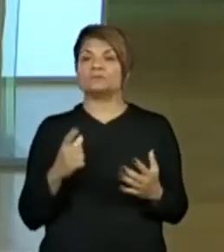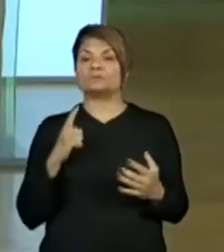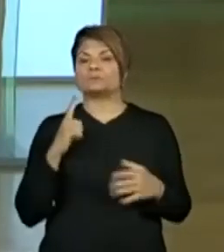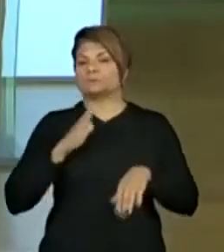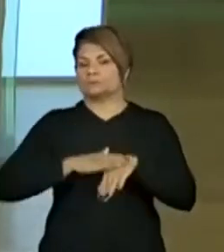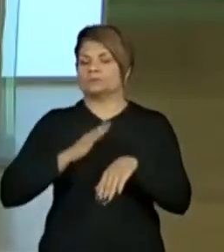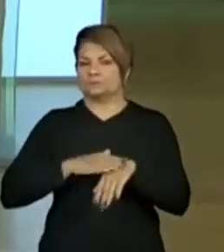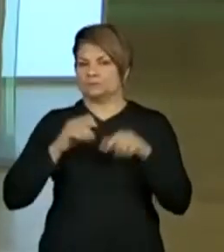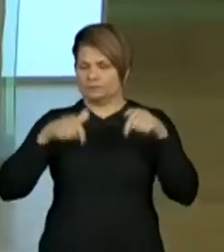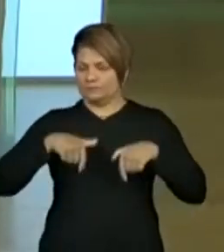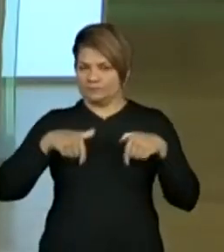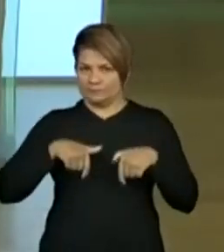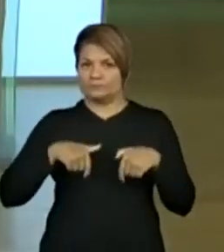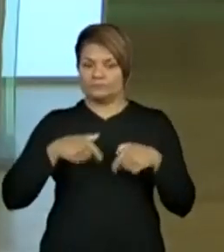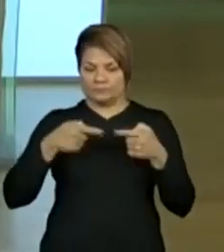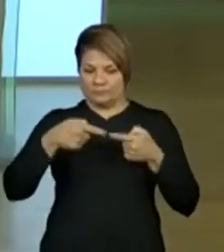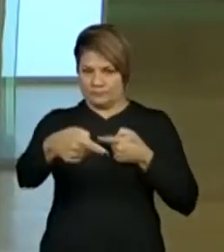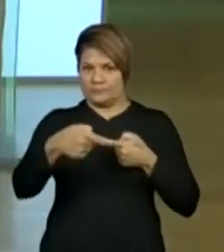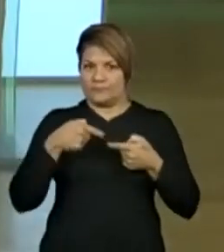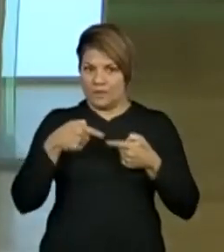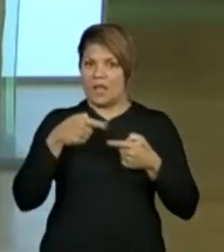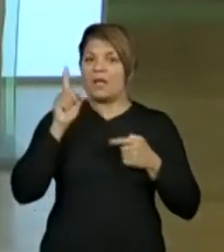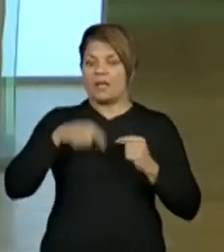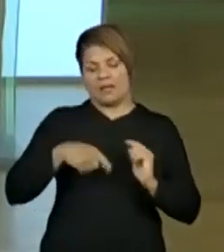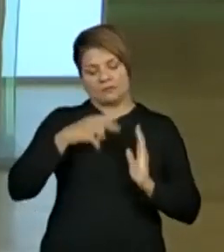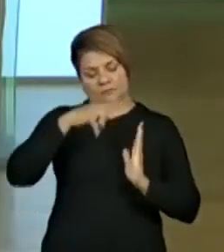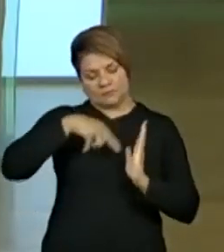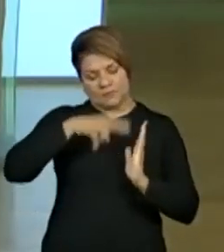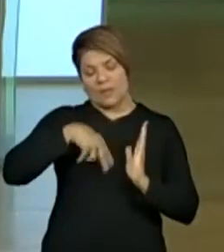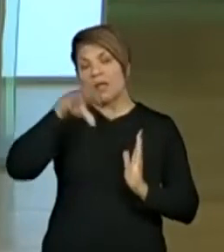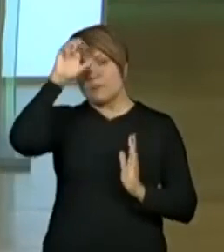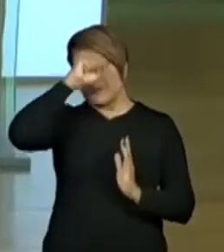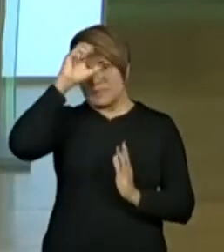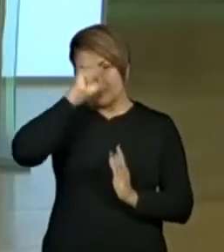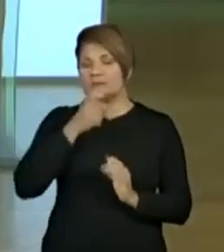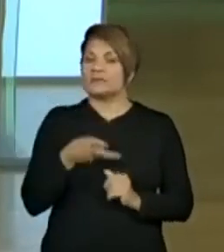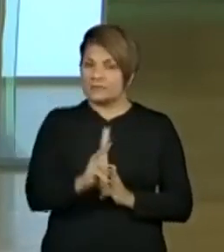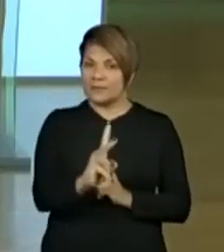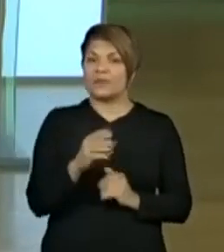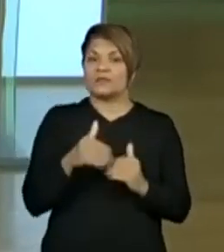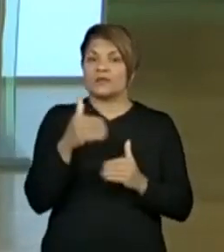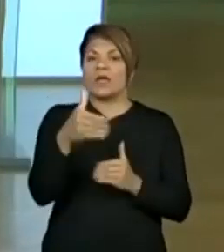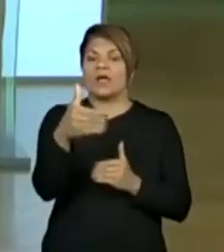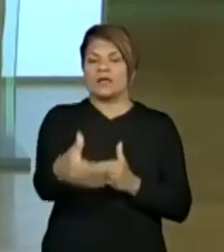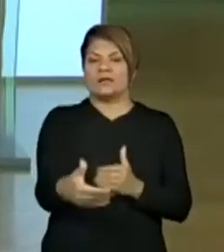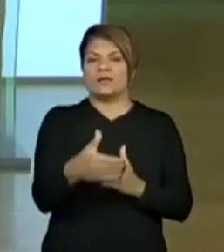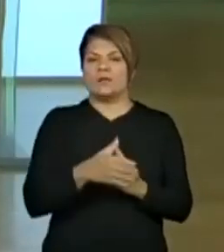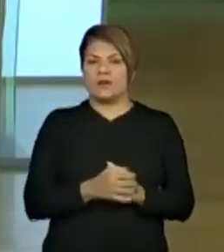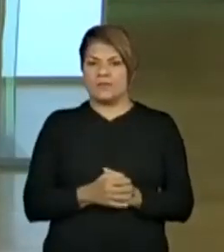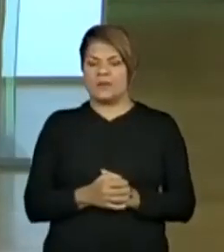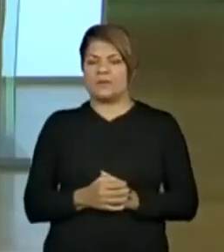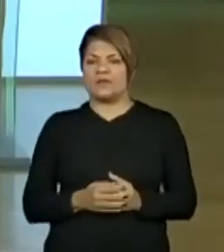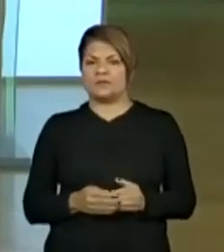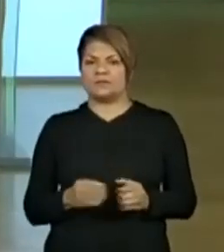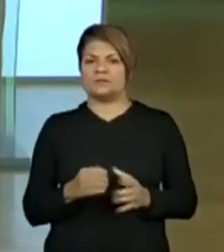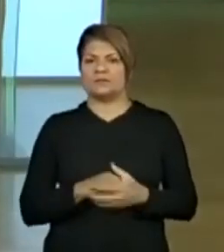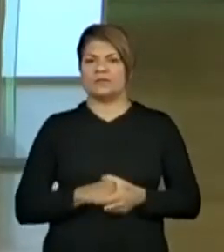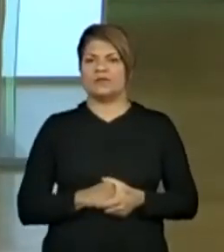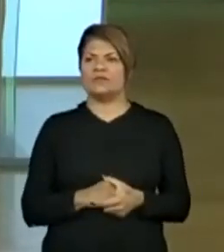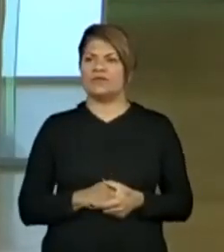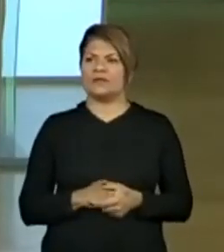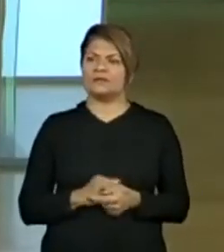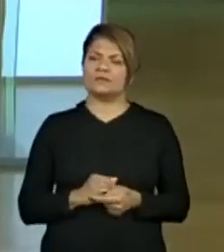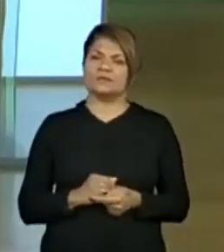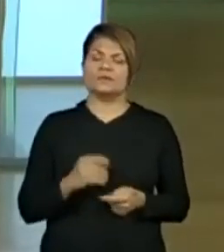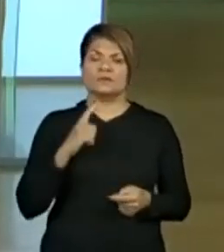semana são do Aprender Sempre, volume 3, na sequência didática 2, tá bom? Essa semana aqui, gente vai dar